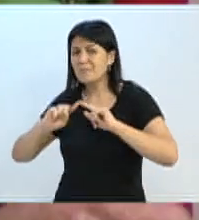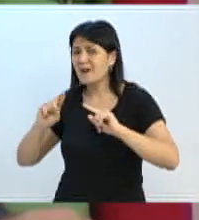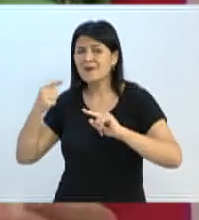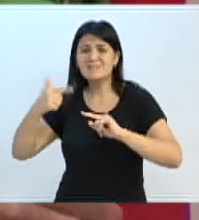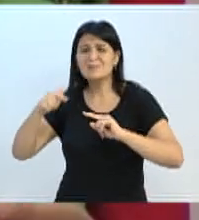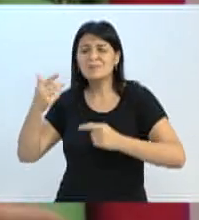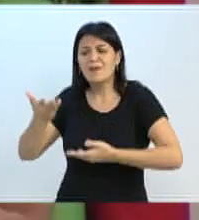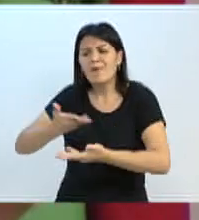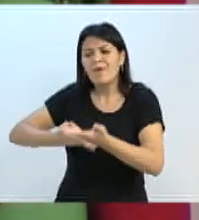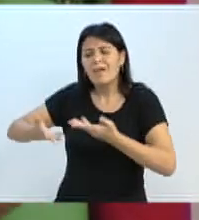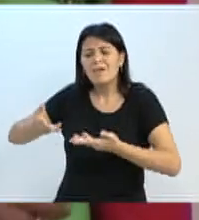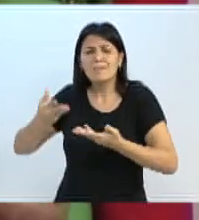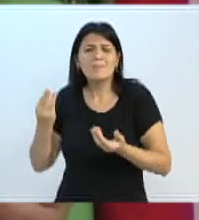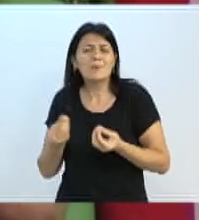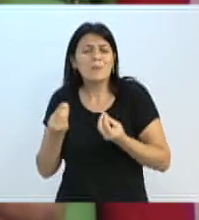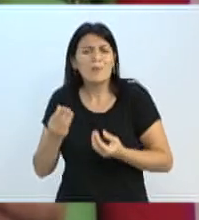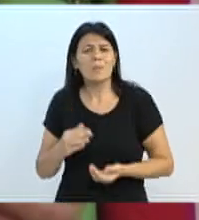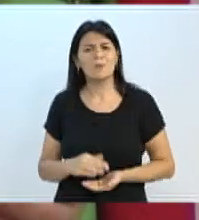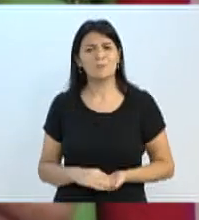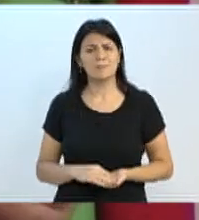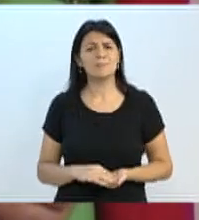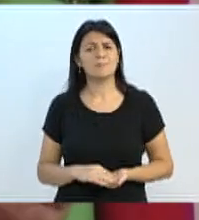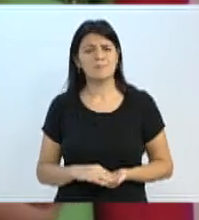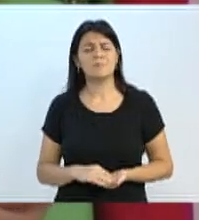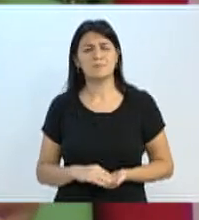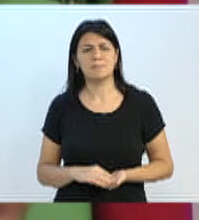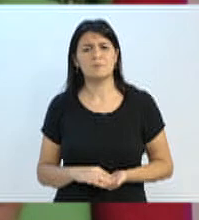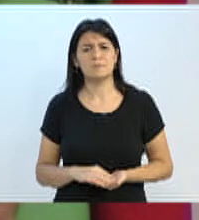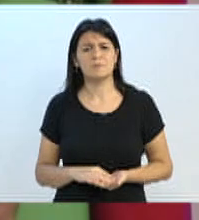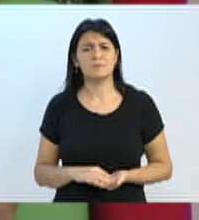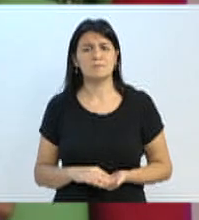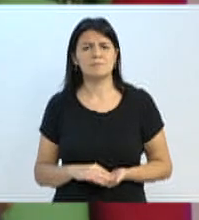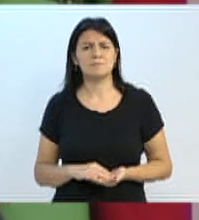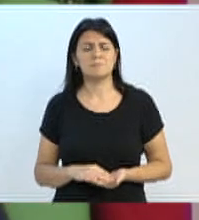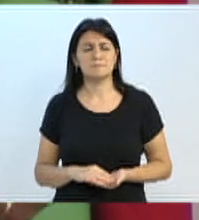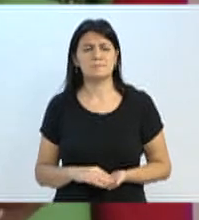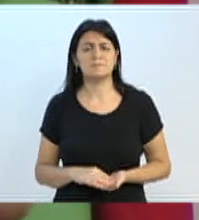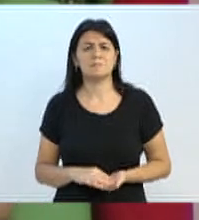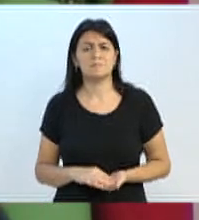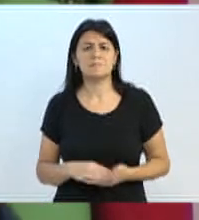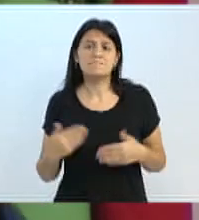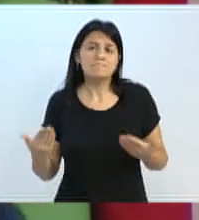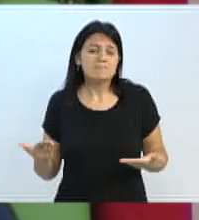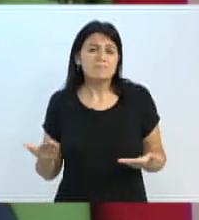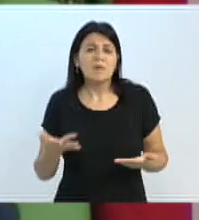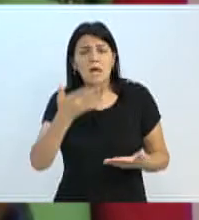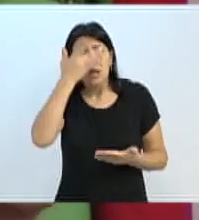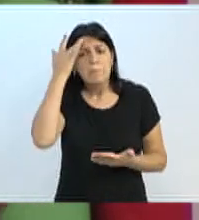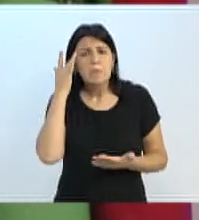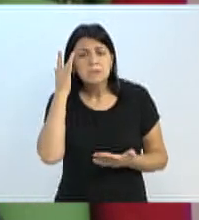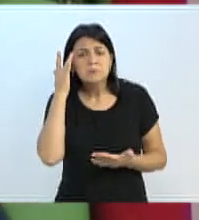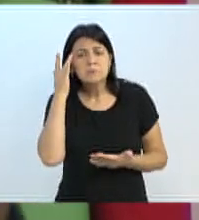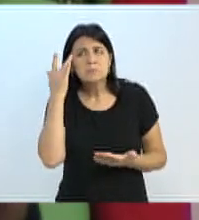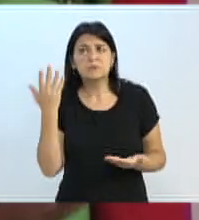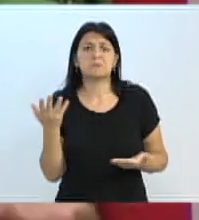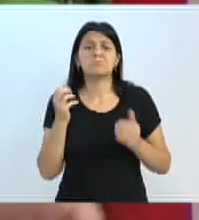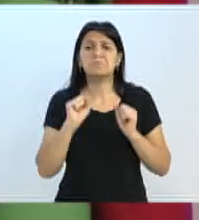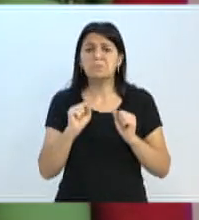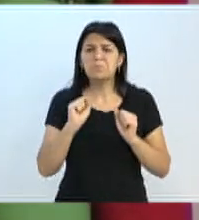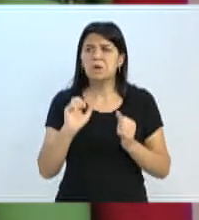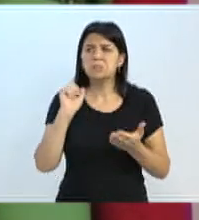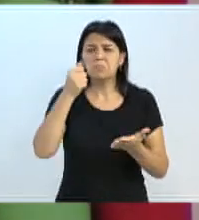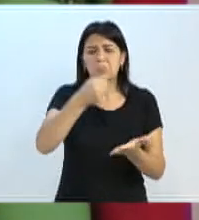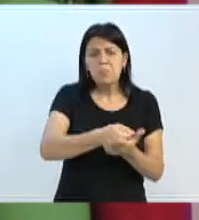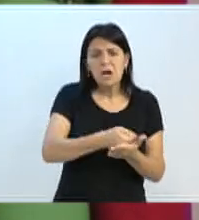pode ter acesso a utilidades, que tem poderes, que pode pagar uma